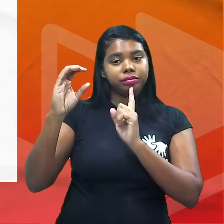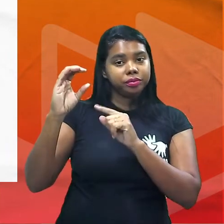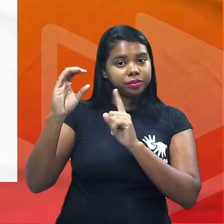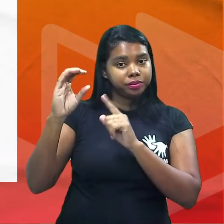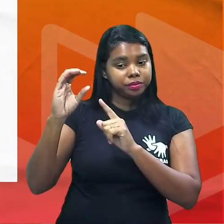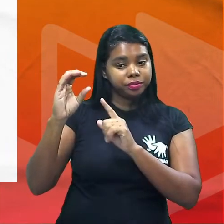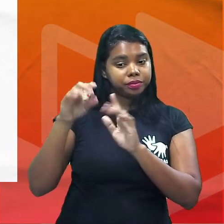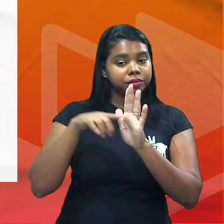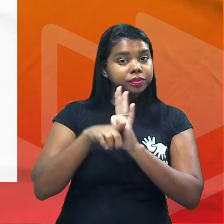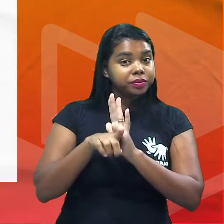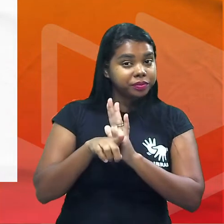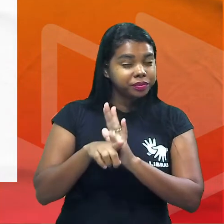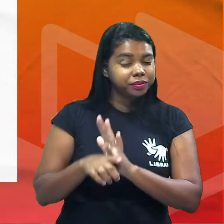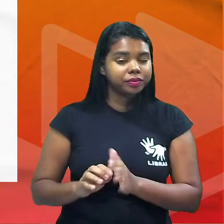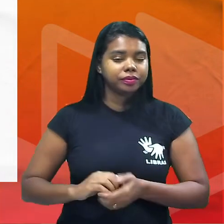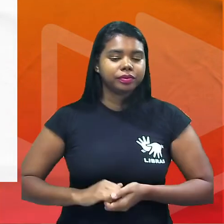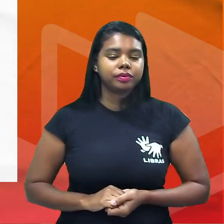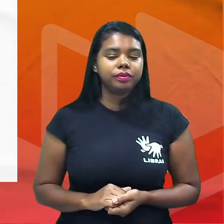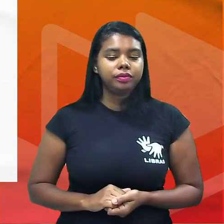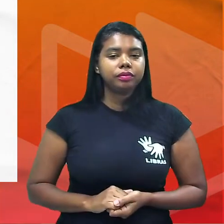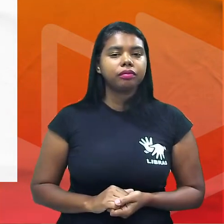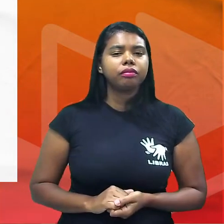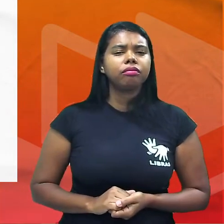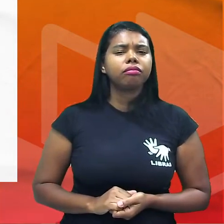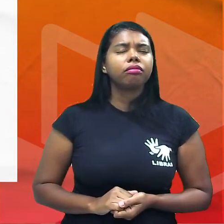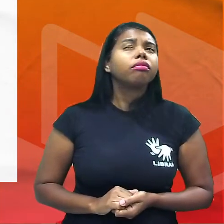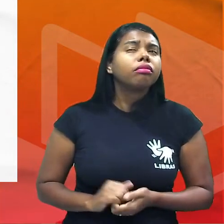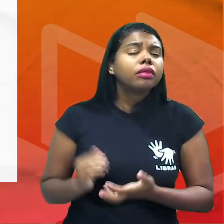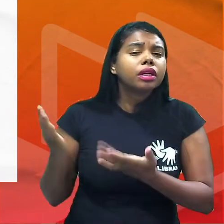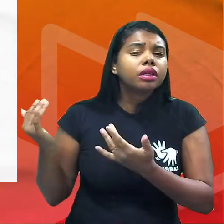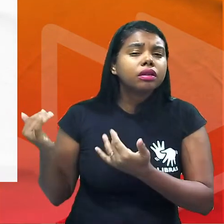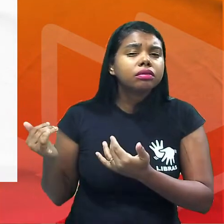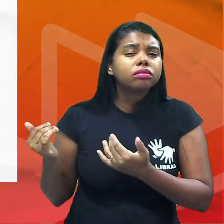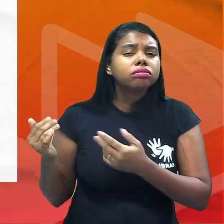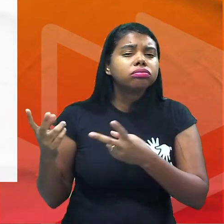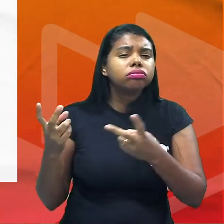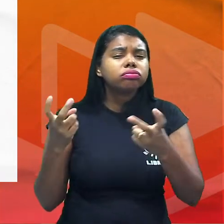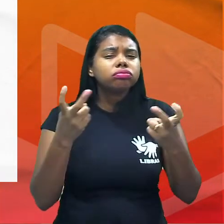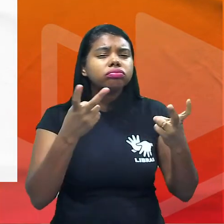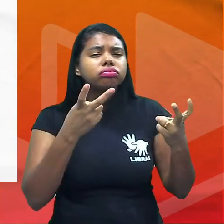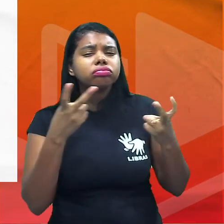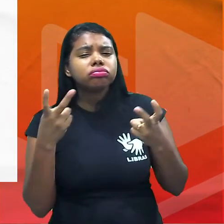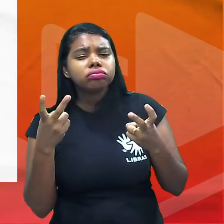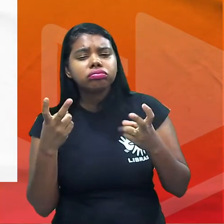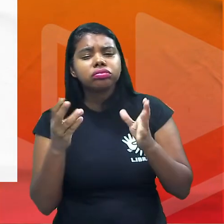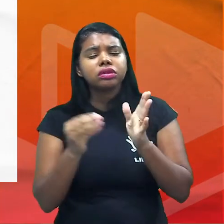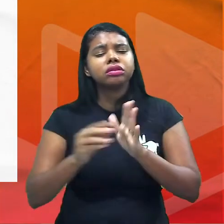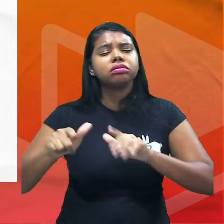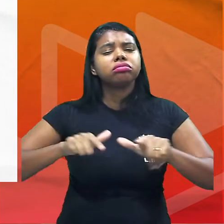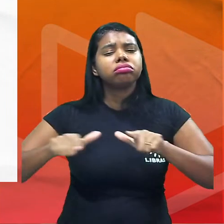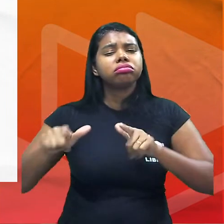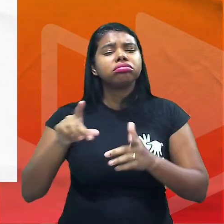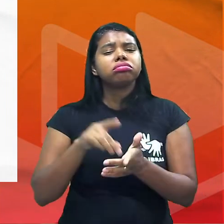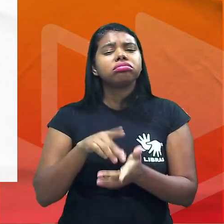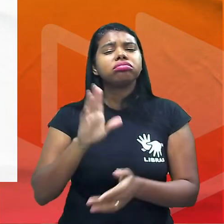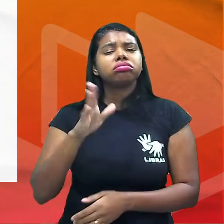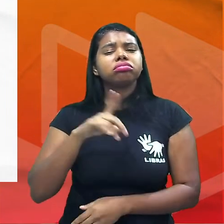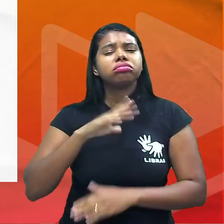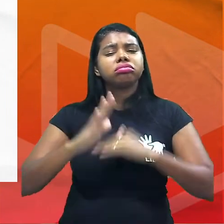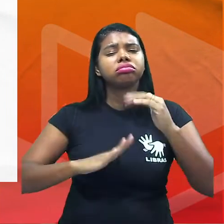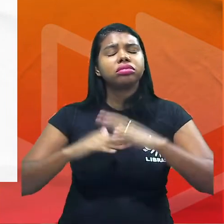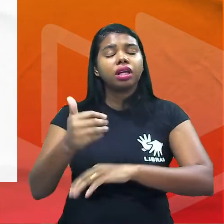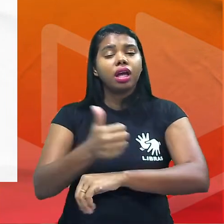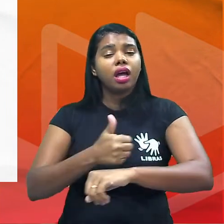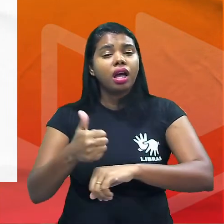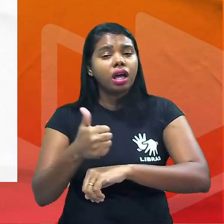ele diz o que se os jovens devem ficar atentos para as altas taxas de desemprego em determinadas carreiras profissionais